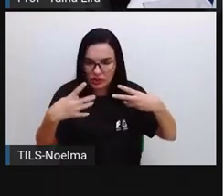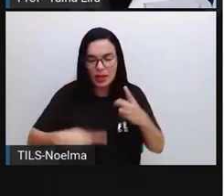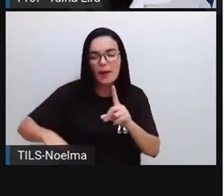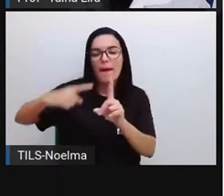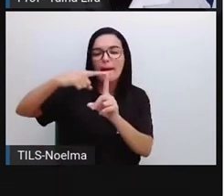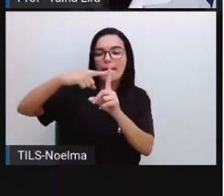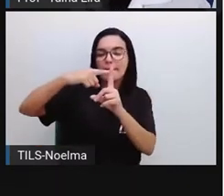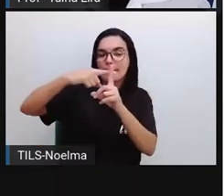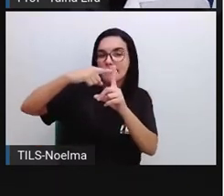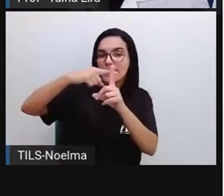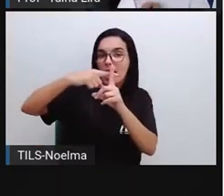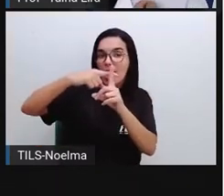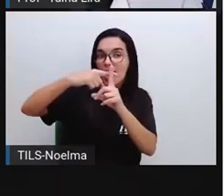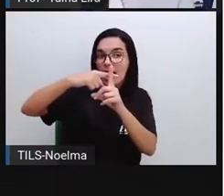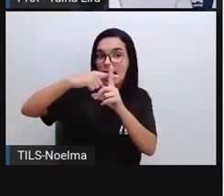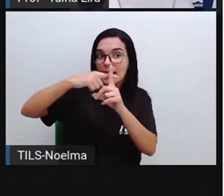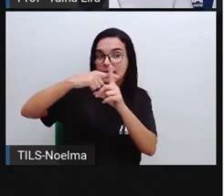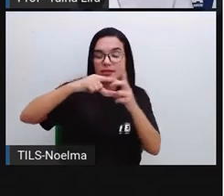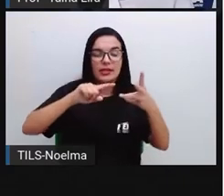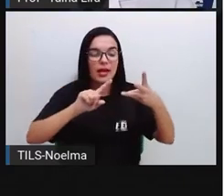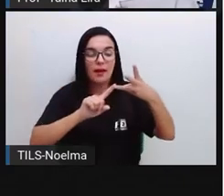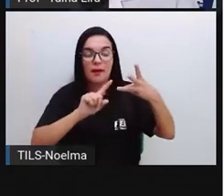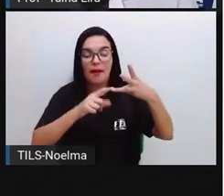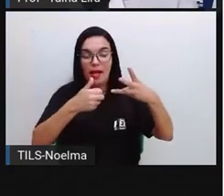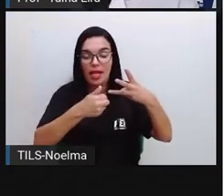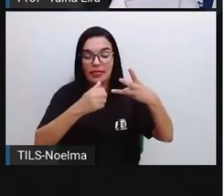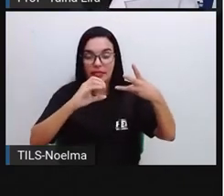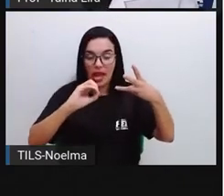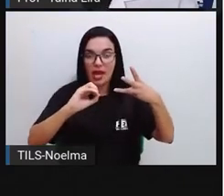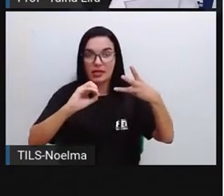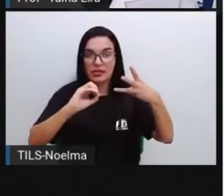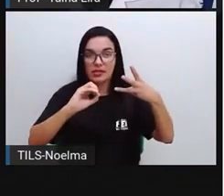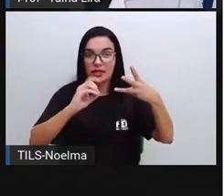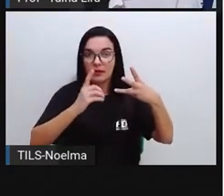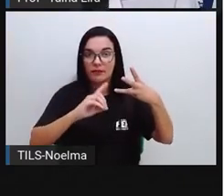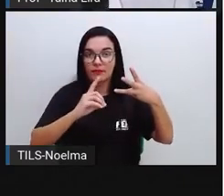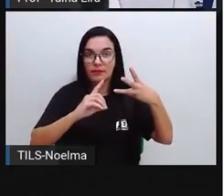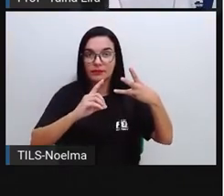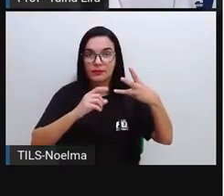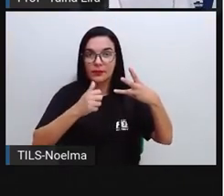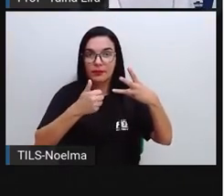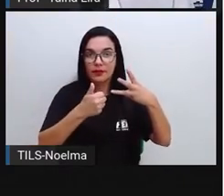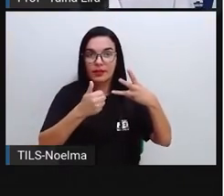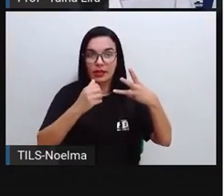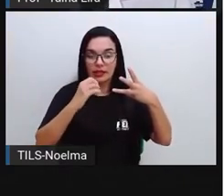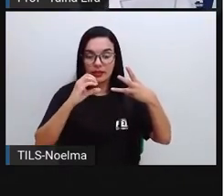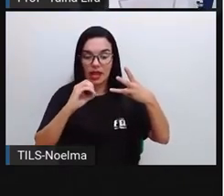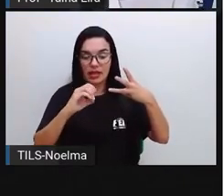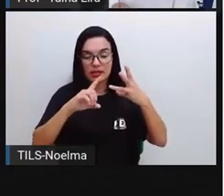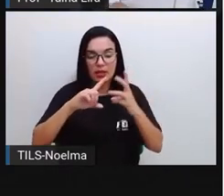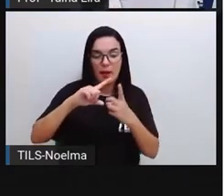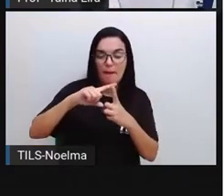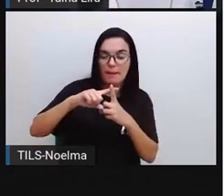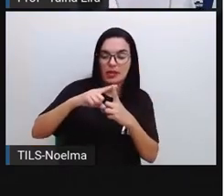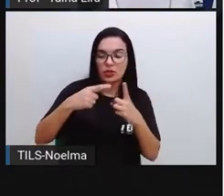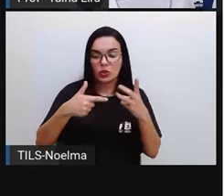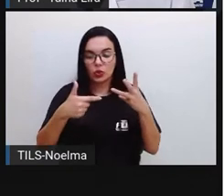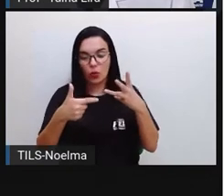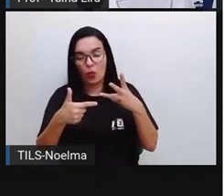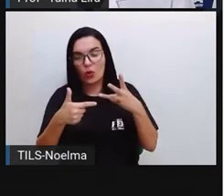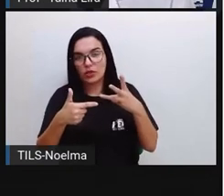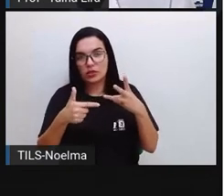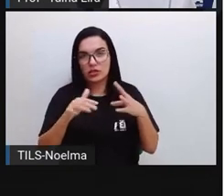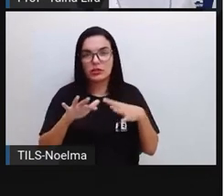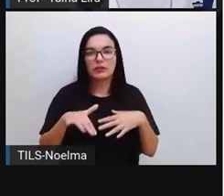a gente já tinha e a gente juntou, ó, não são 12 pães, a gente usou a decomposição. Colocou 10